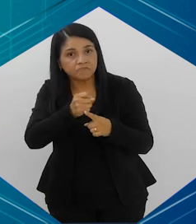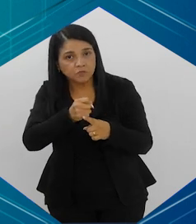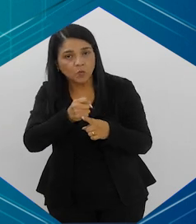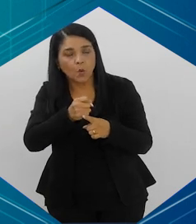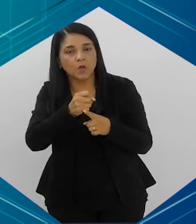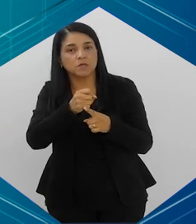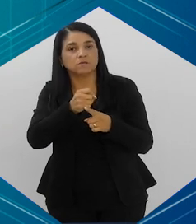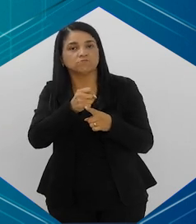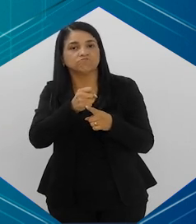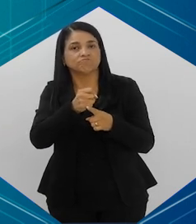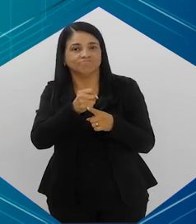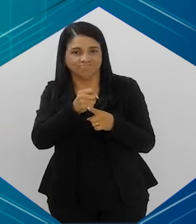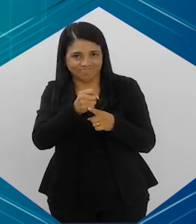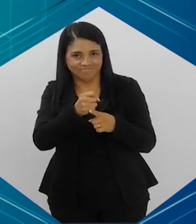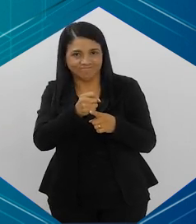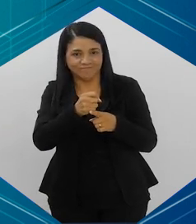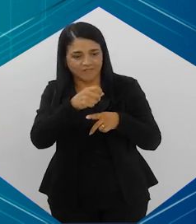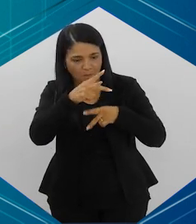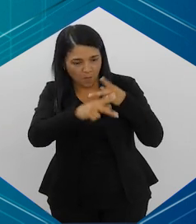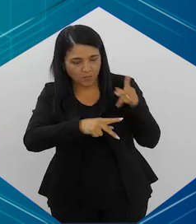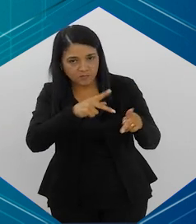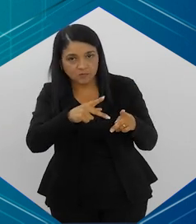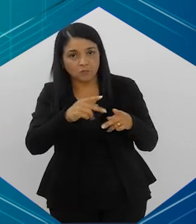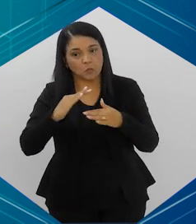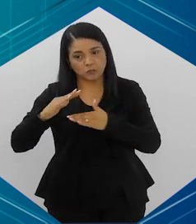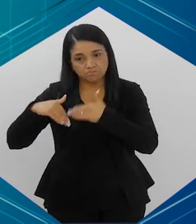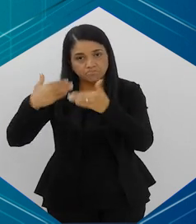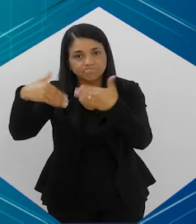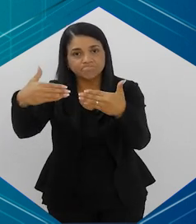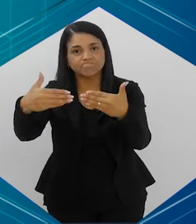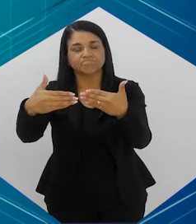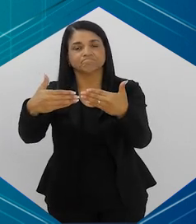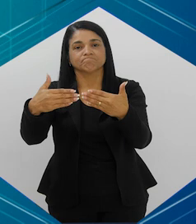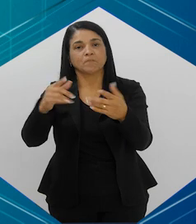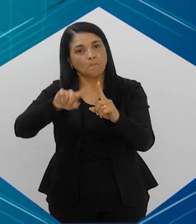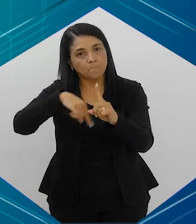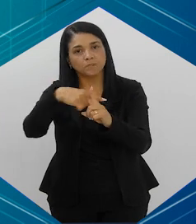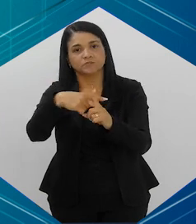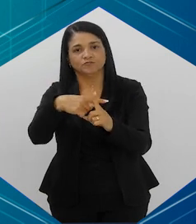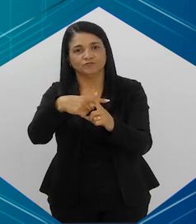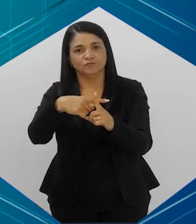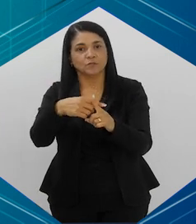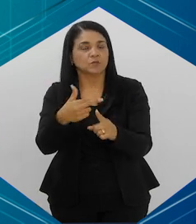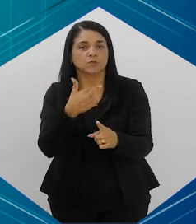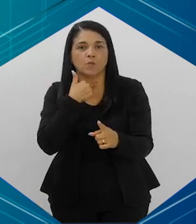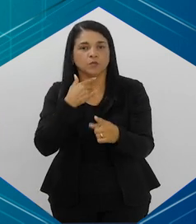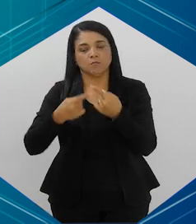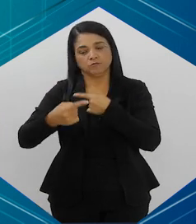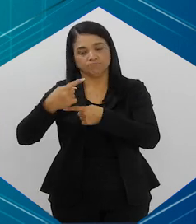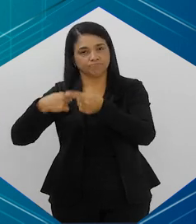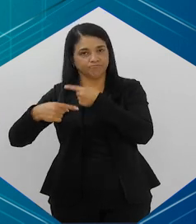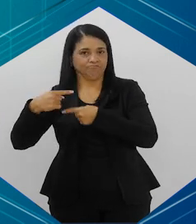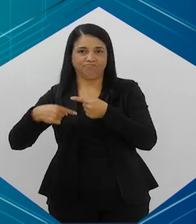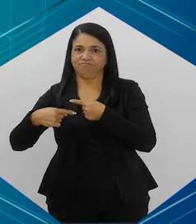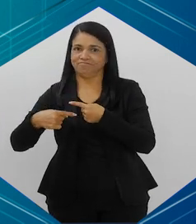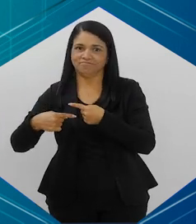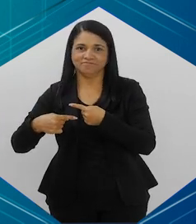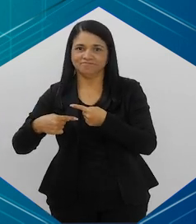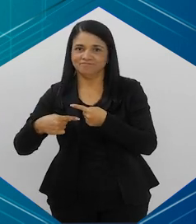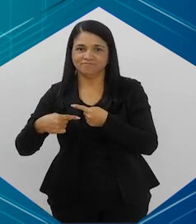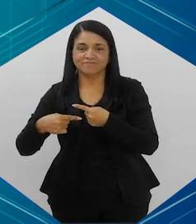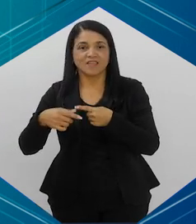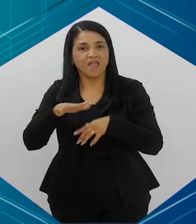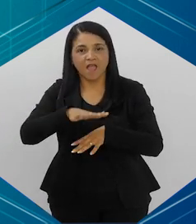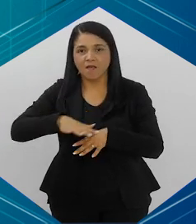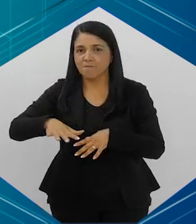ganhamos do ponto de vista da civilização. Nós andamos para frente, nós evoluímos de uma forma positiva. Não podemos retroceder em